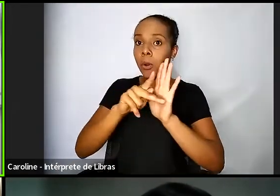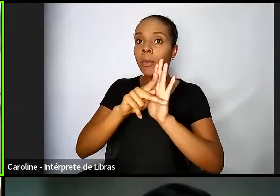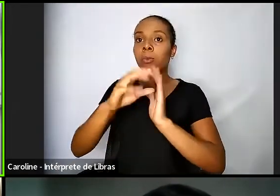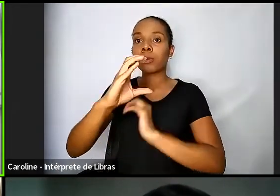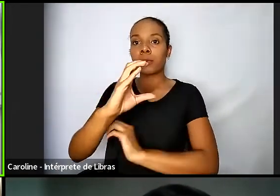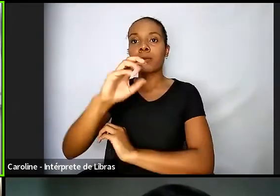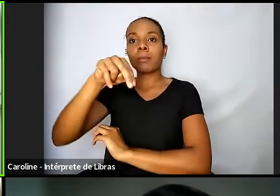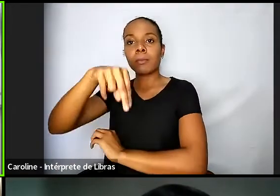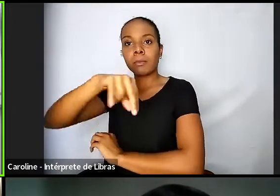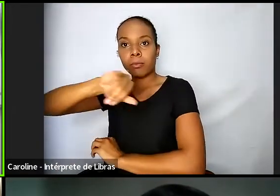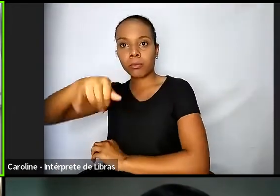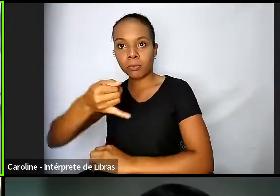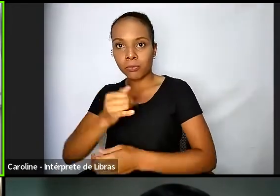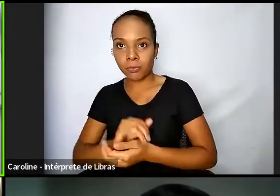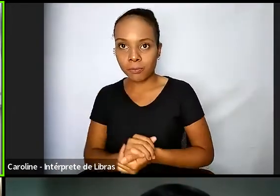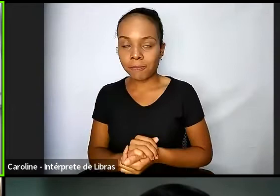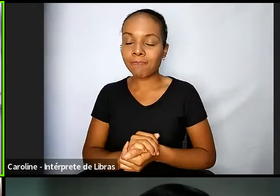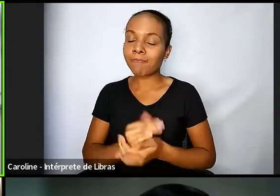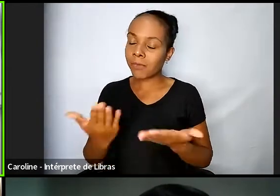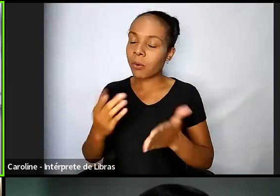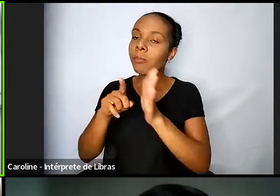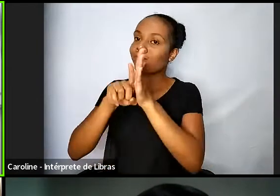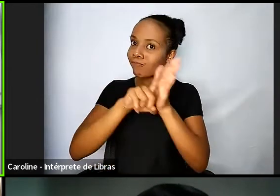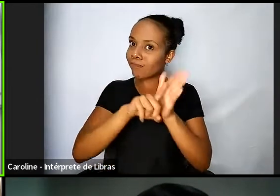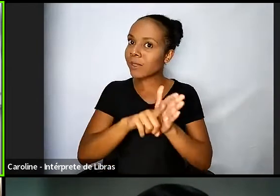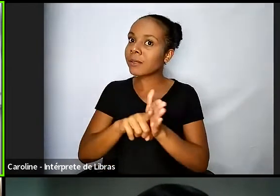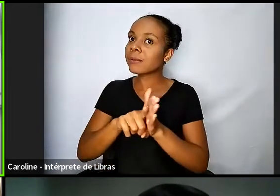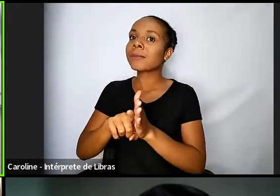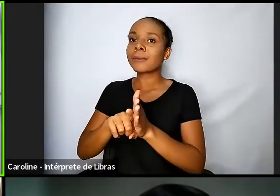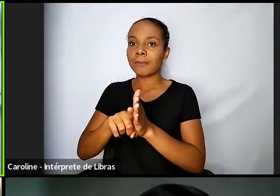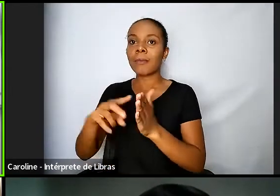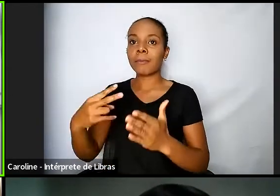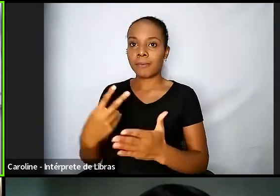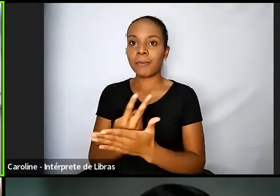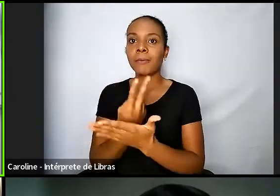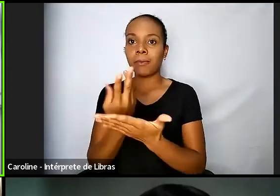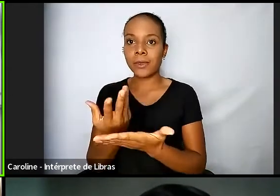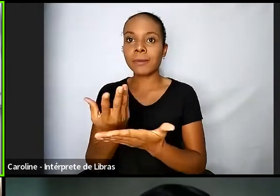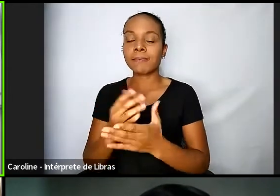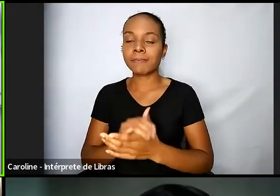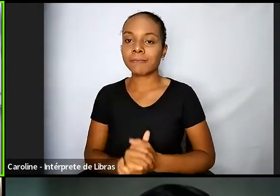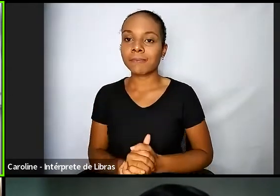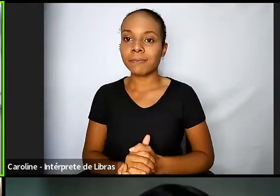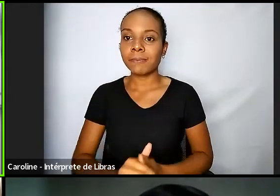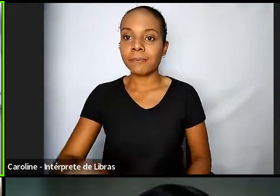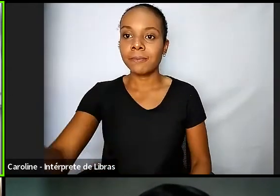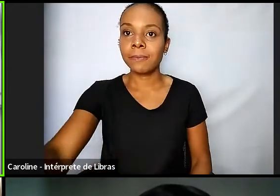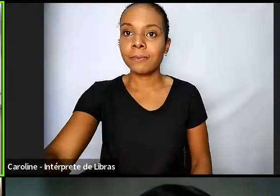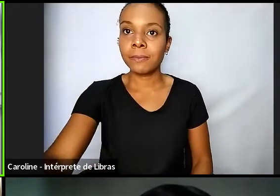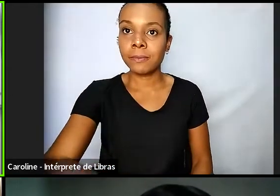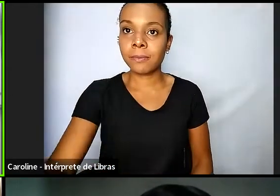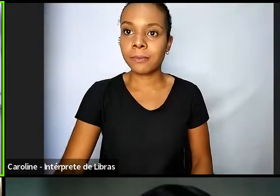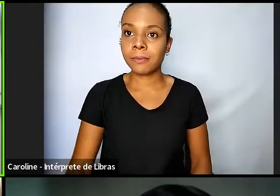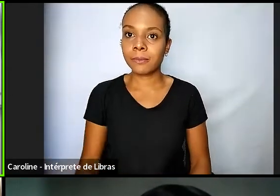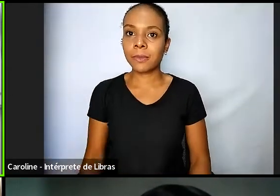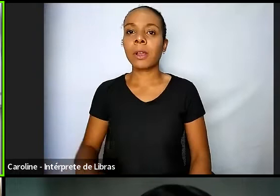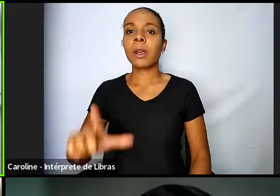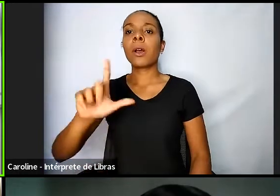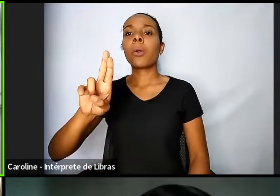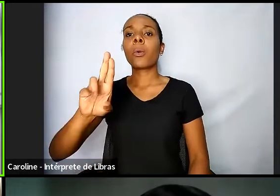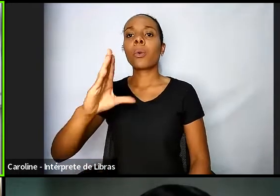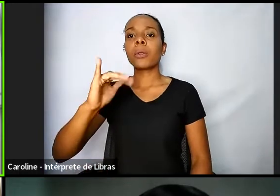para as pesquisas a serem realizadas o Luciana tem aqui